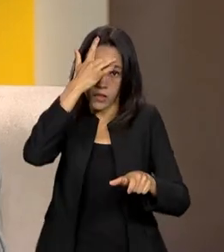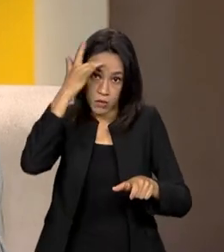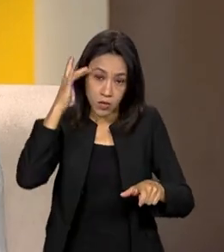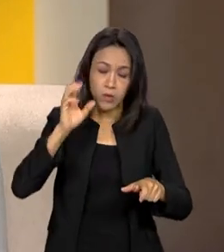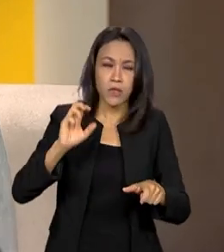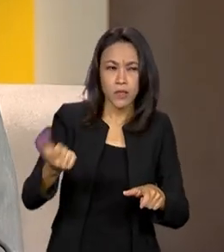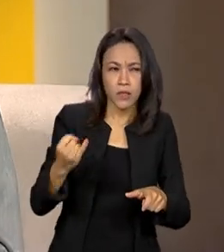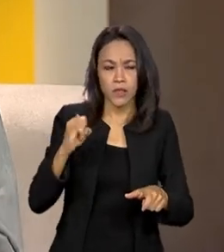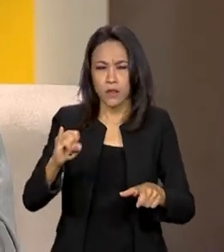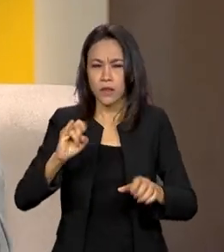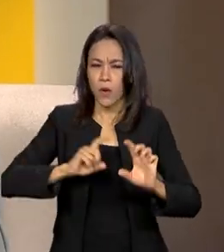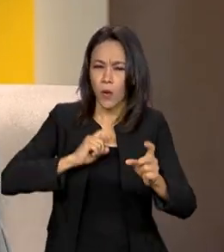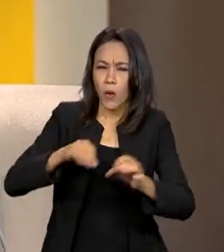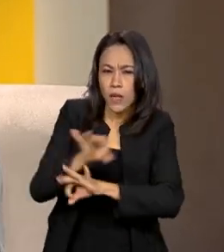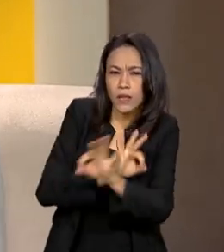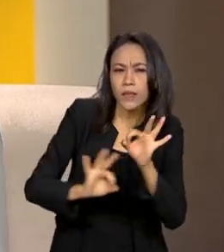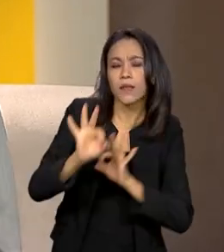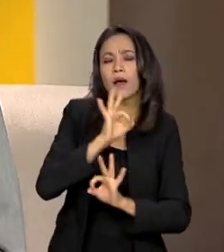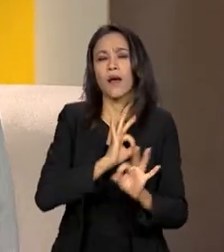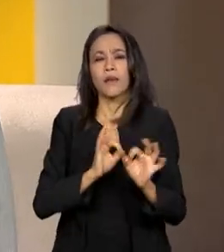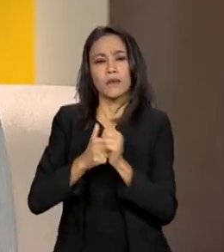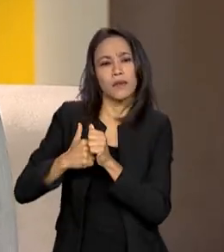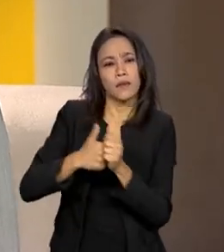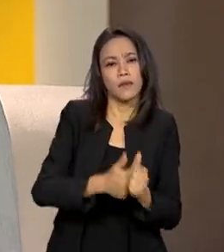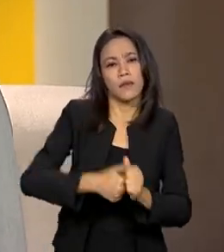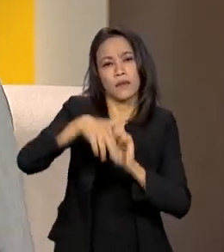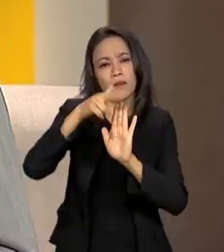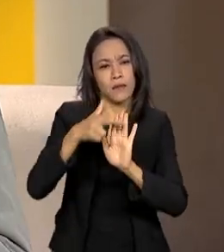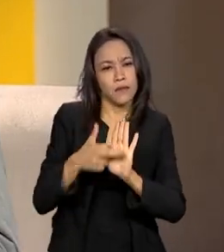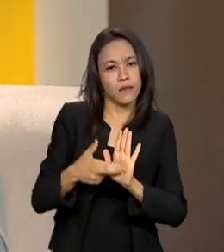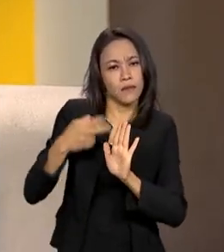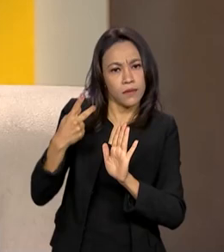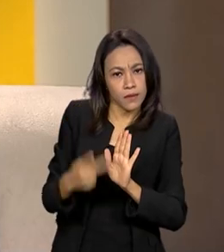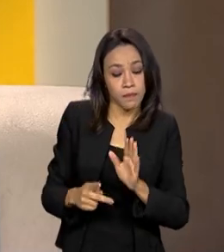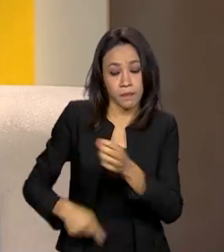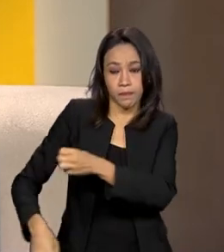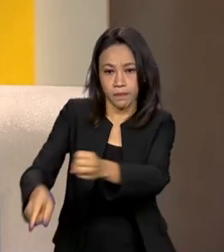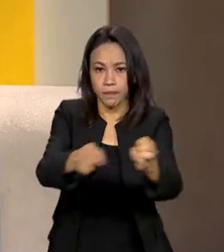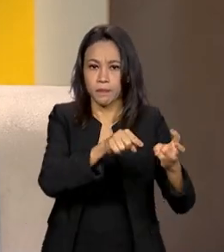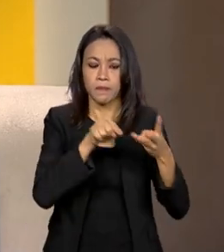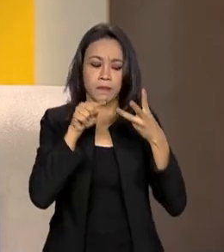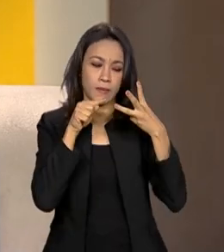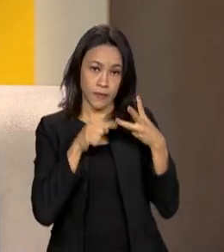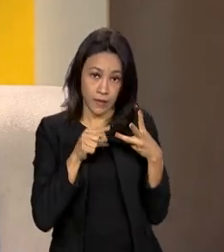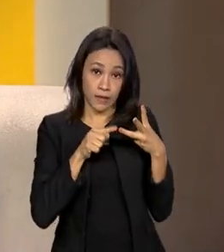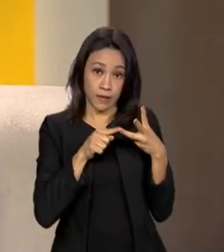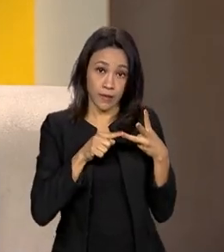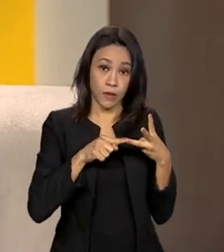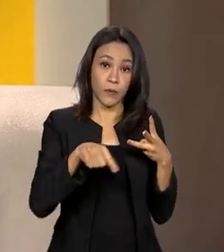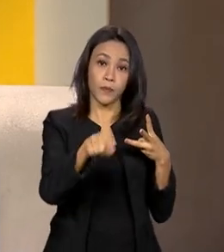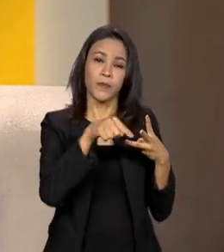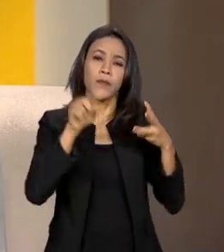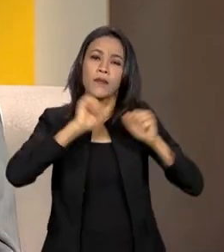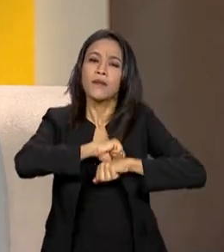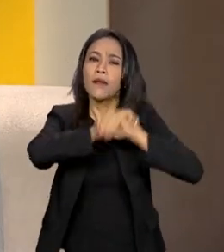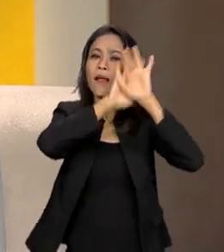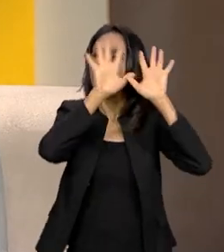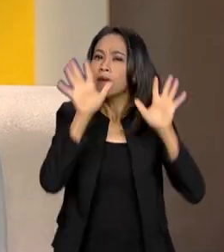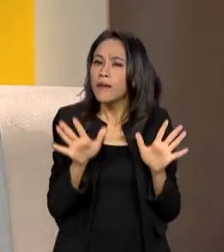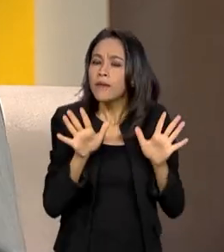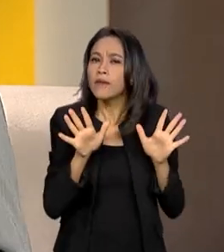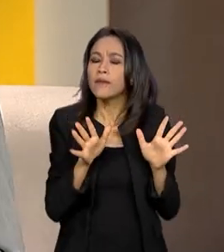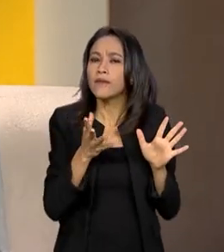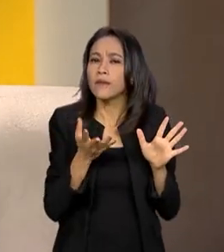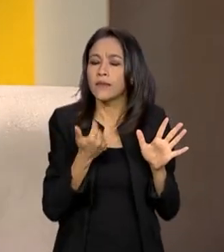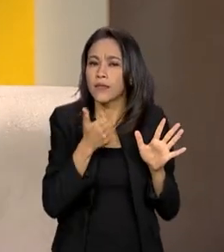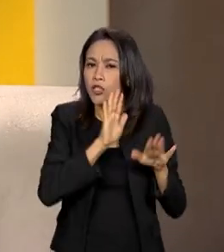ela está organizada, num catálogo padronizado. Ela tem um terceiro eixo, que é de engajamento e transparência. Então,